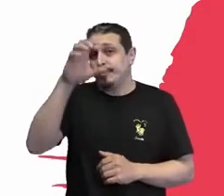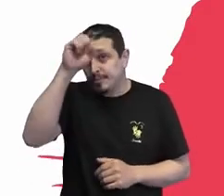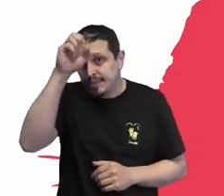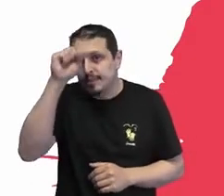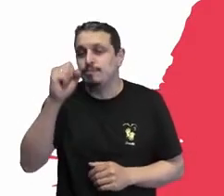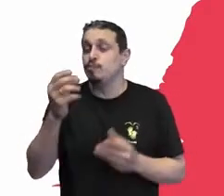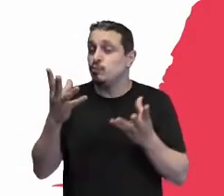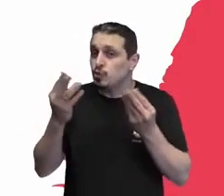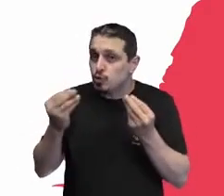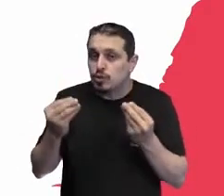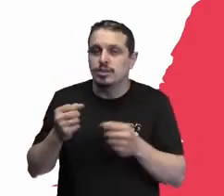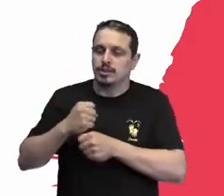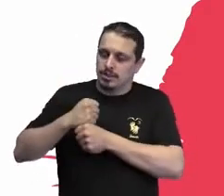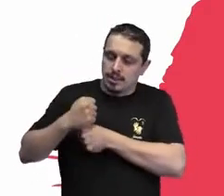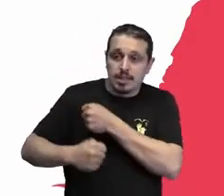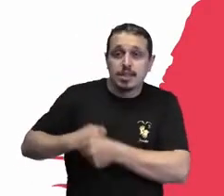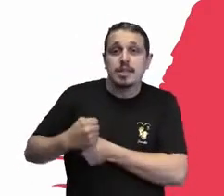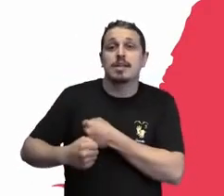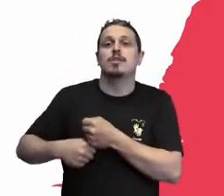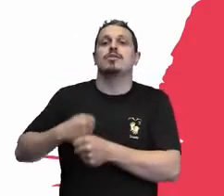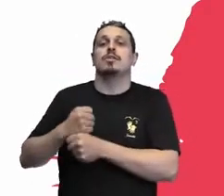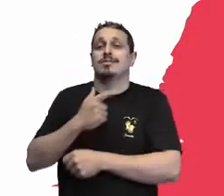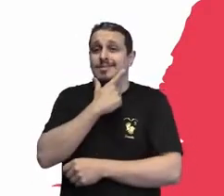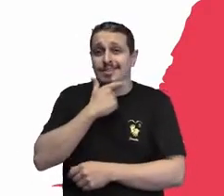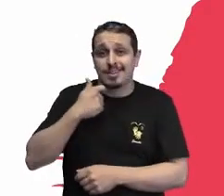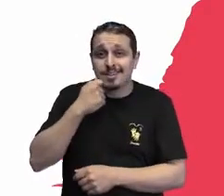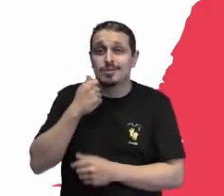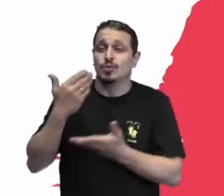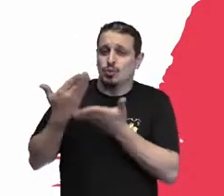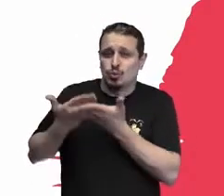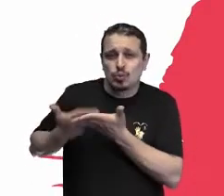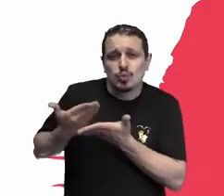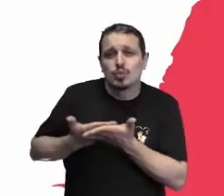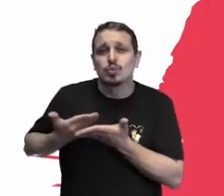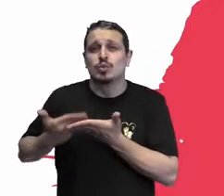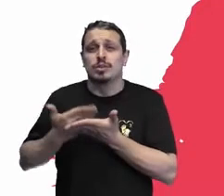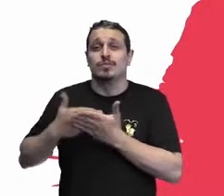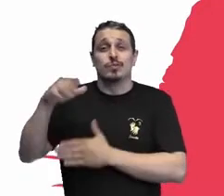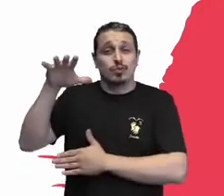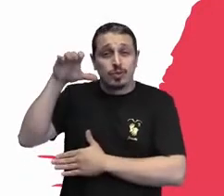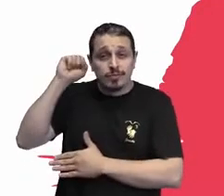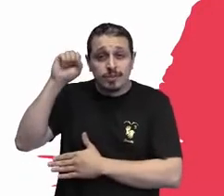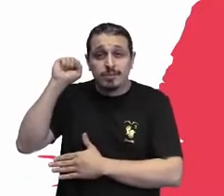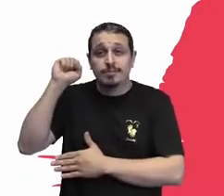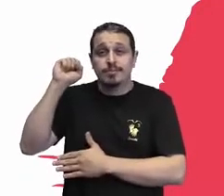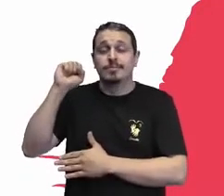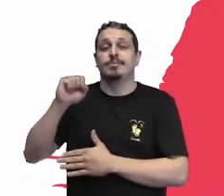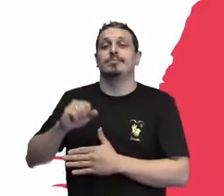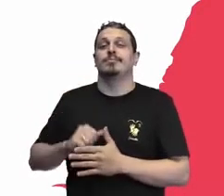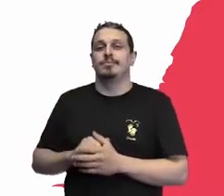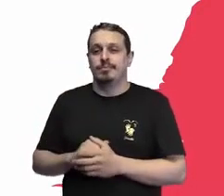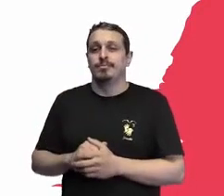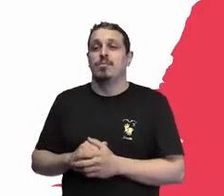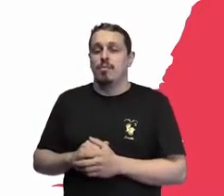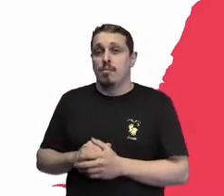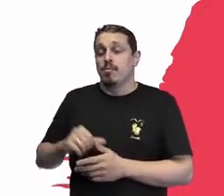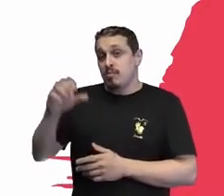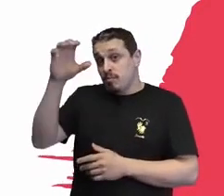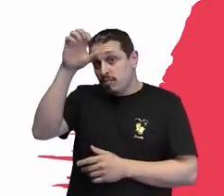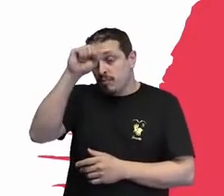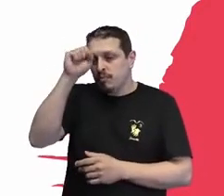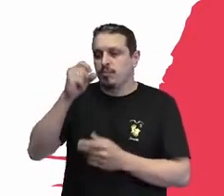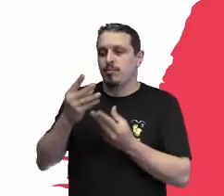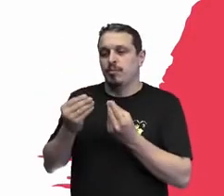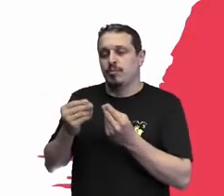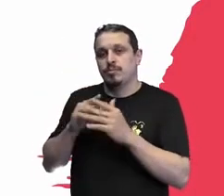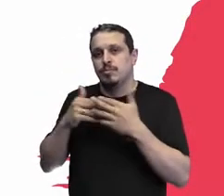Alex, de estudo, de escutar, aquela questão da escutativa também, aprendemos muito, muito com as famílias,